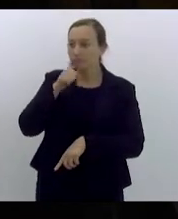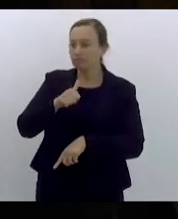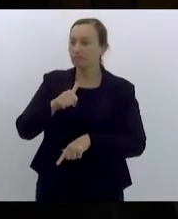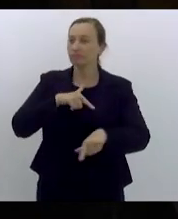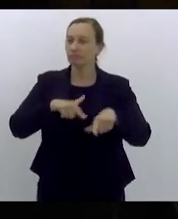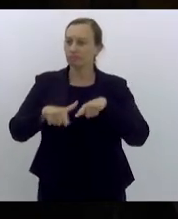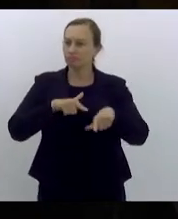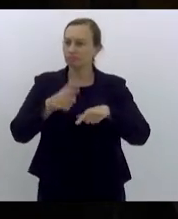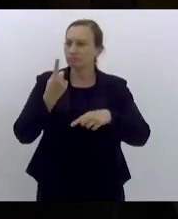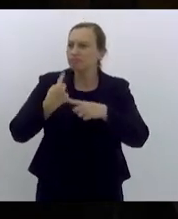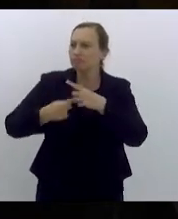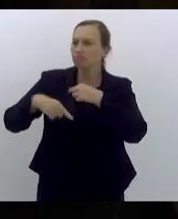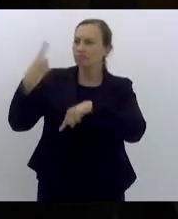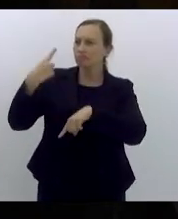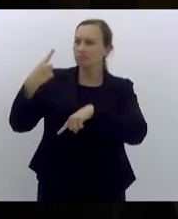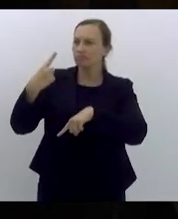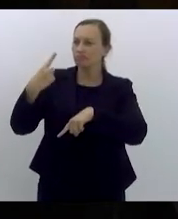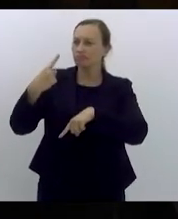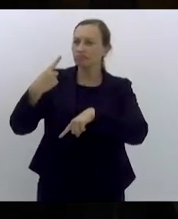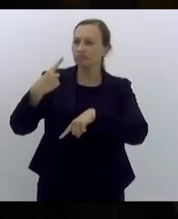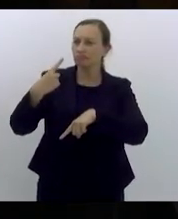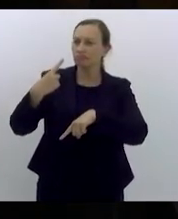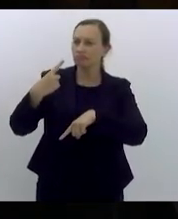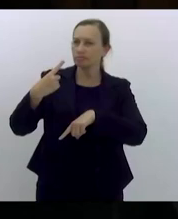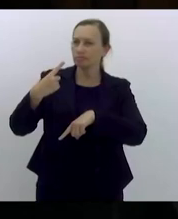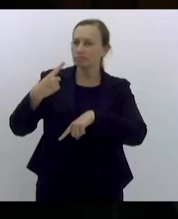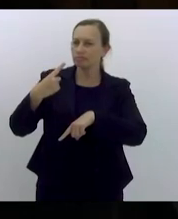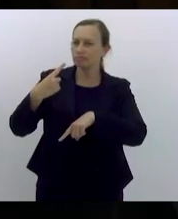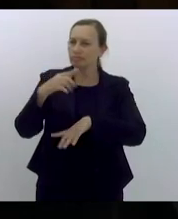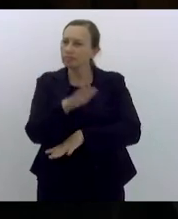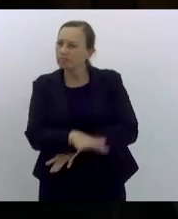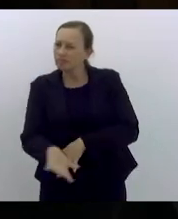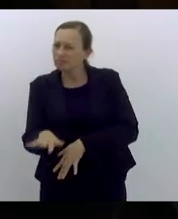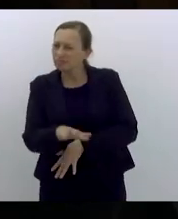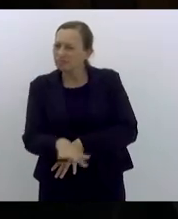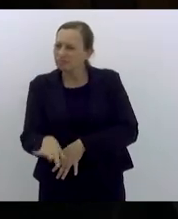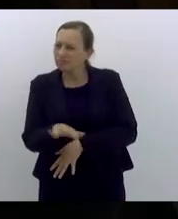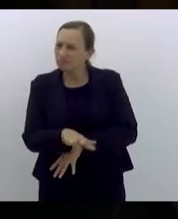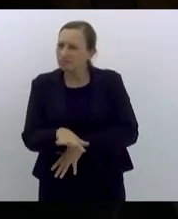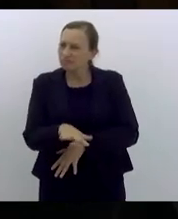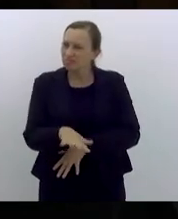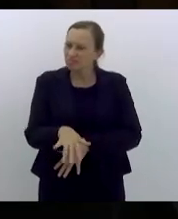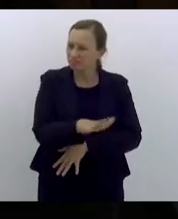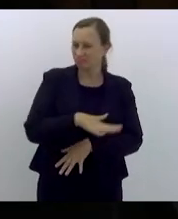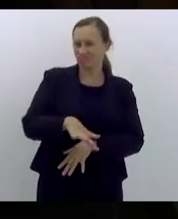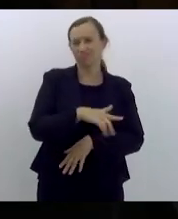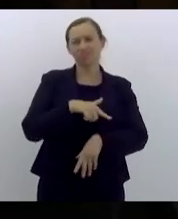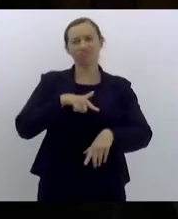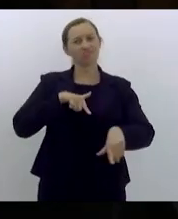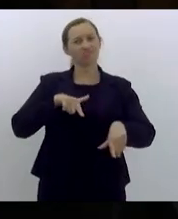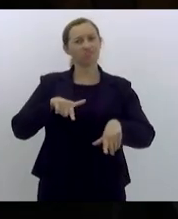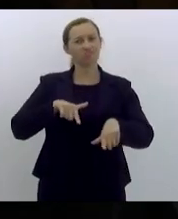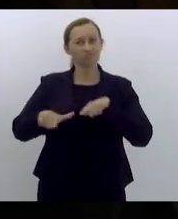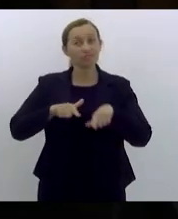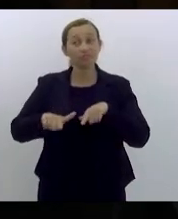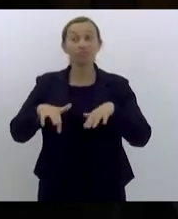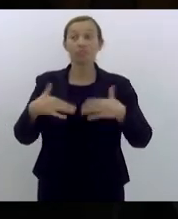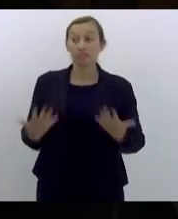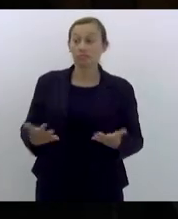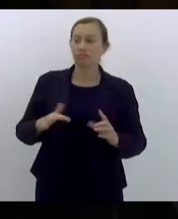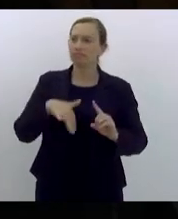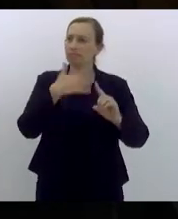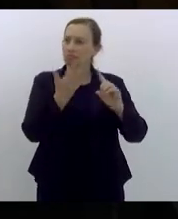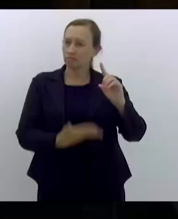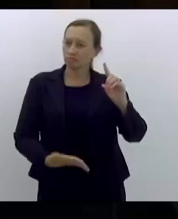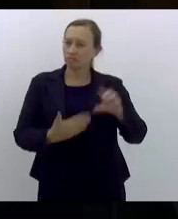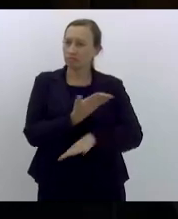a superação da exploração de crianças no ambiente de trabalho então queria aqui homenagear